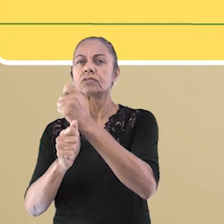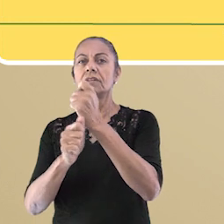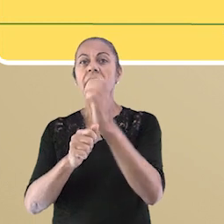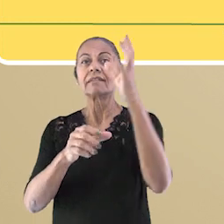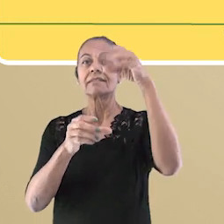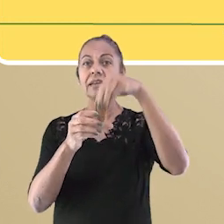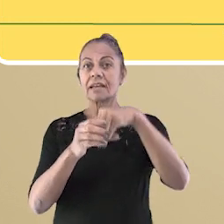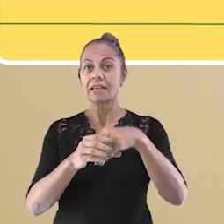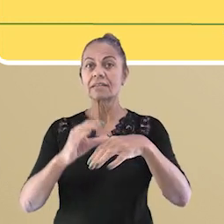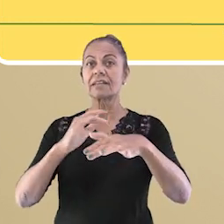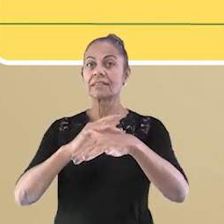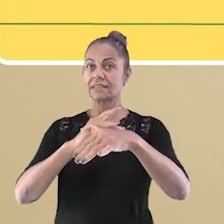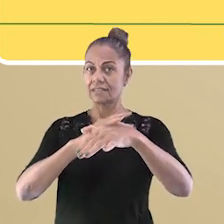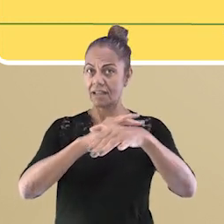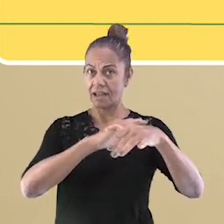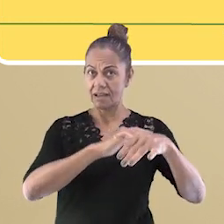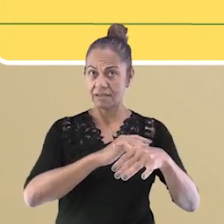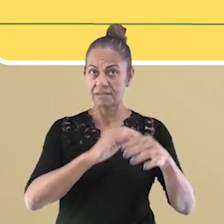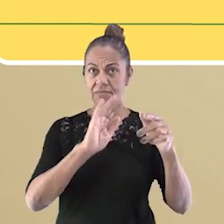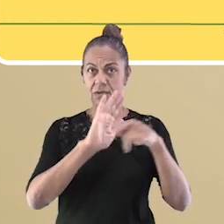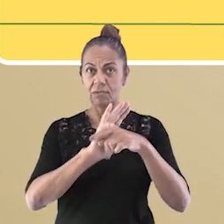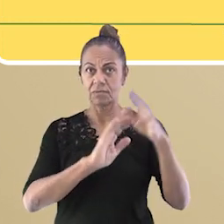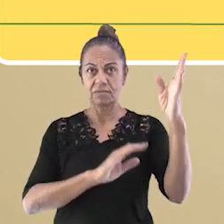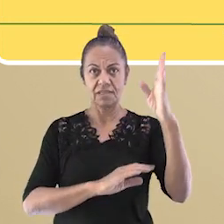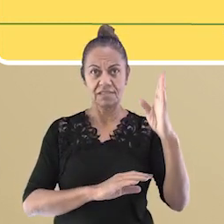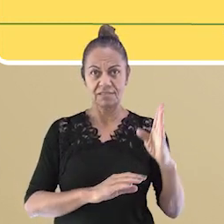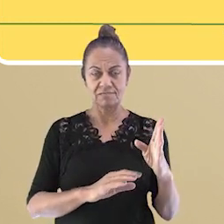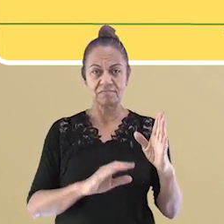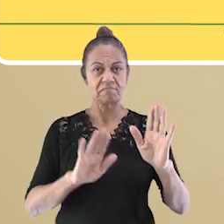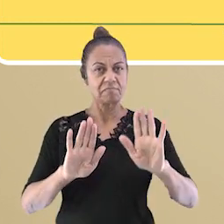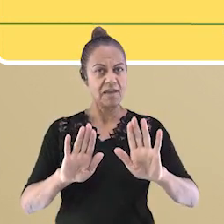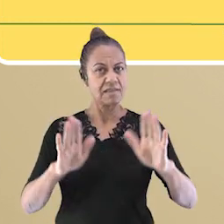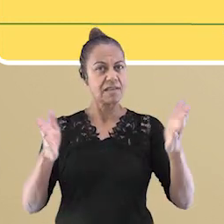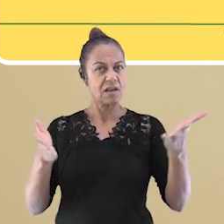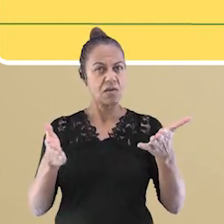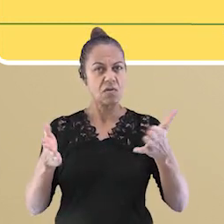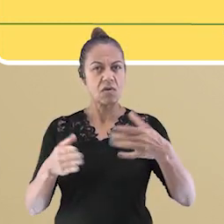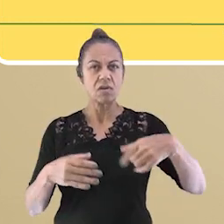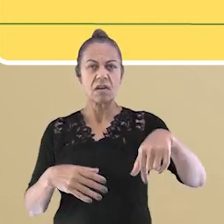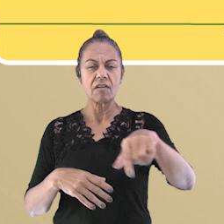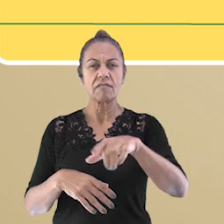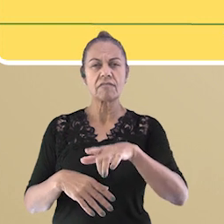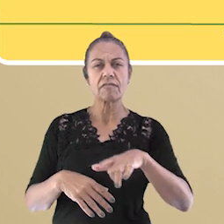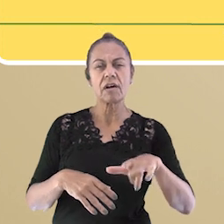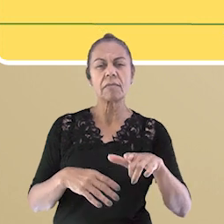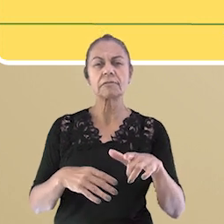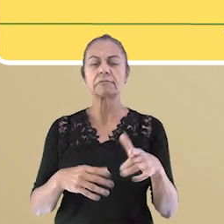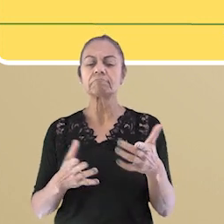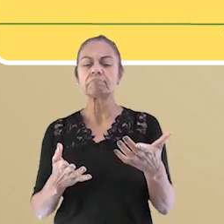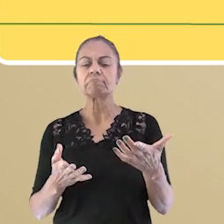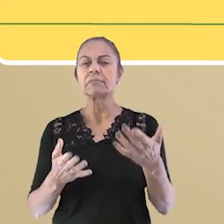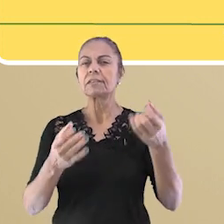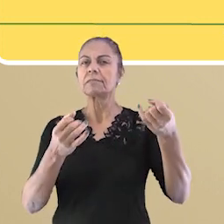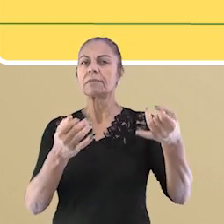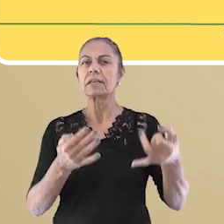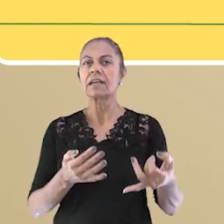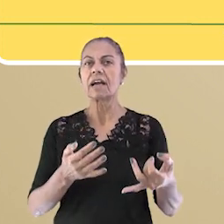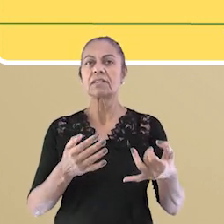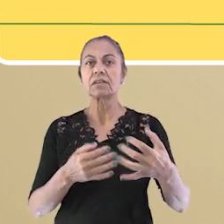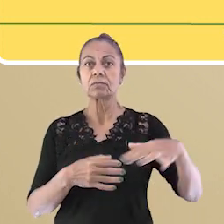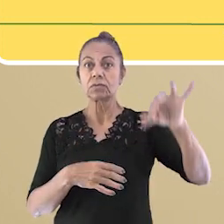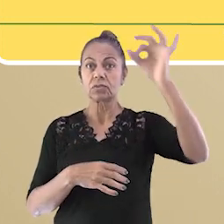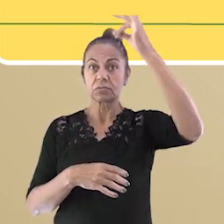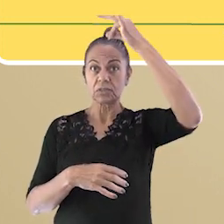aprender sobre o estado em que moramos, o Espírito Santo. Em nosso estado, existe uma região muito importante para a economia,